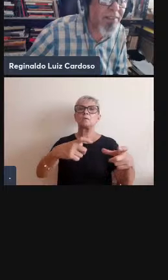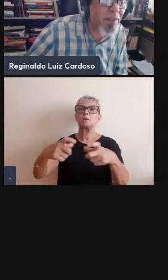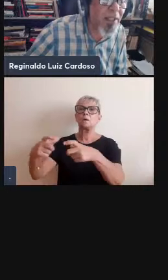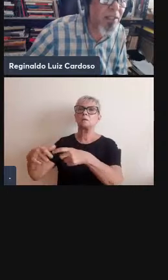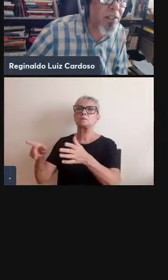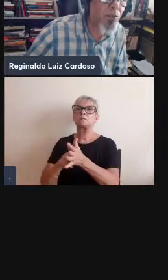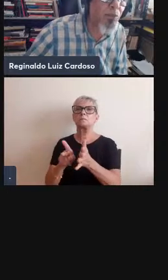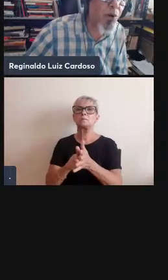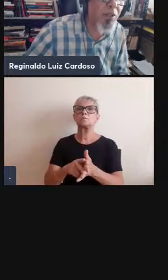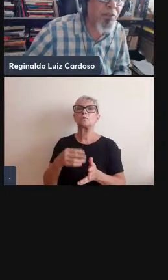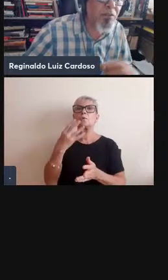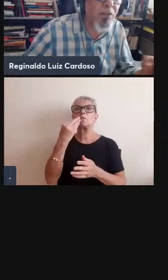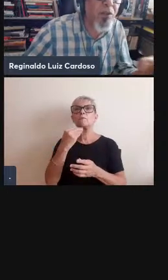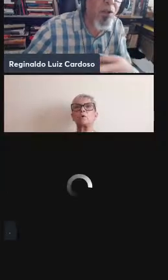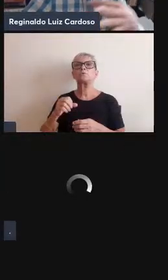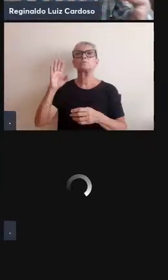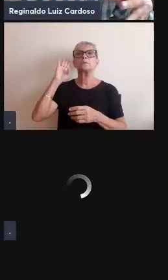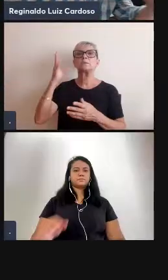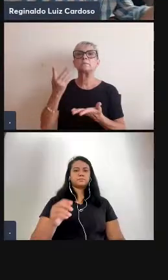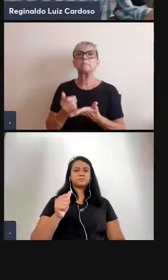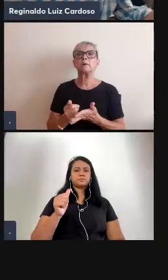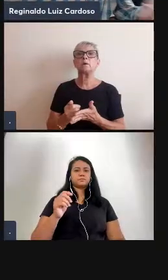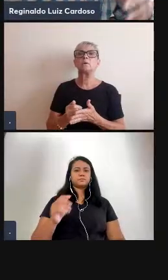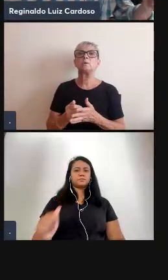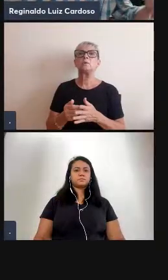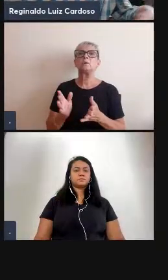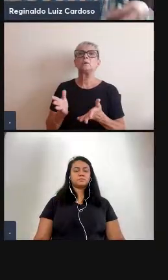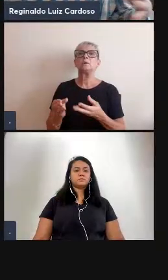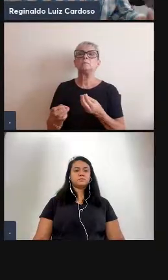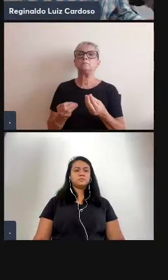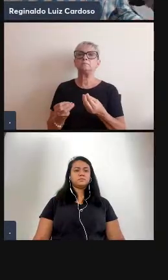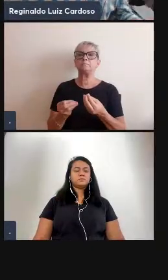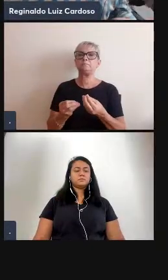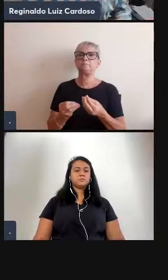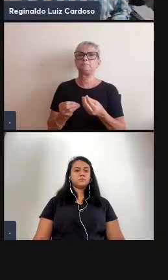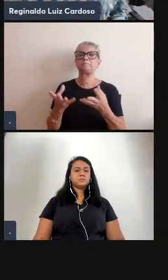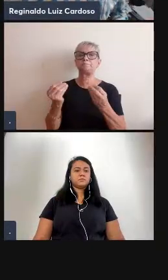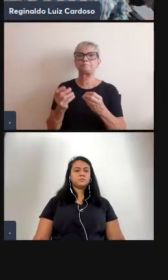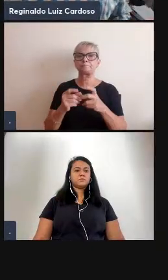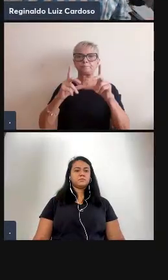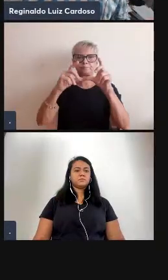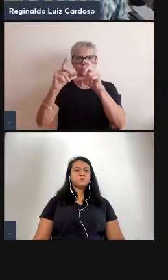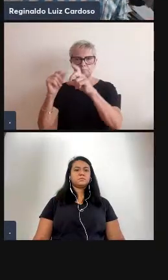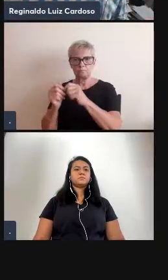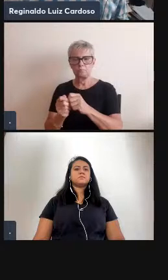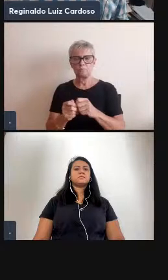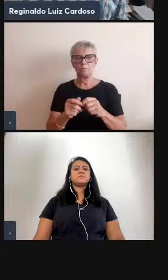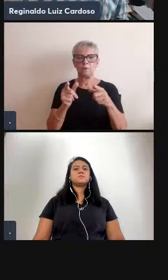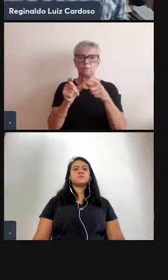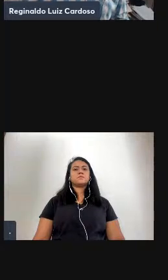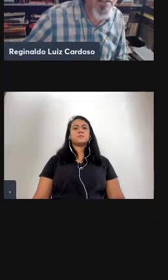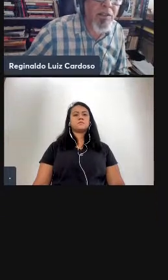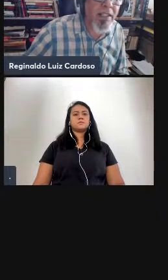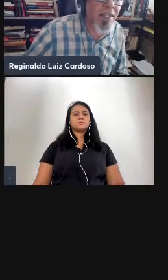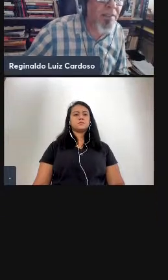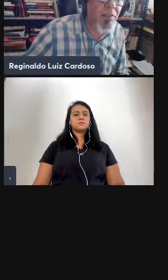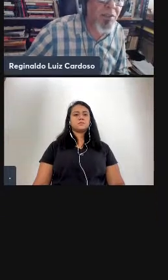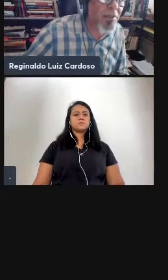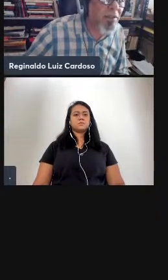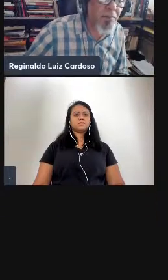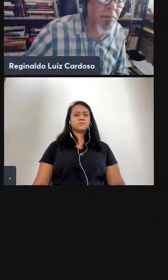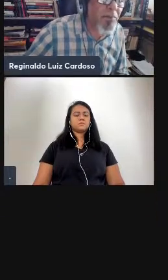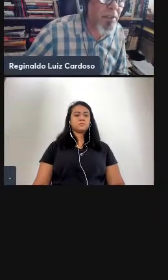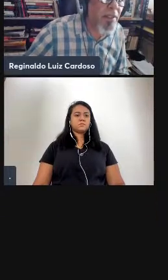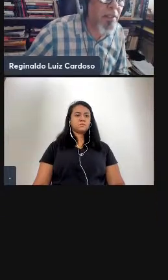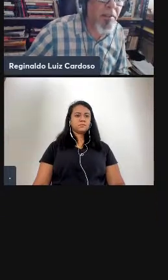oficiais também do MoMA nós estamos vendo uma série de fotografias de vários tamanhos né ordenadas